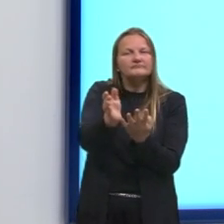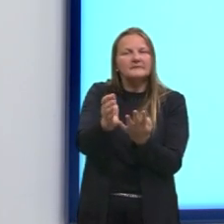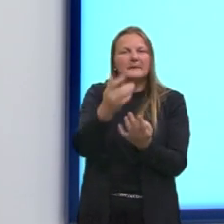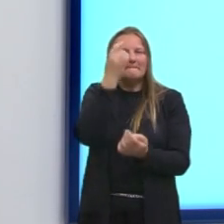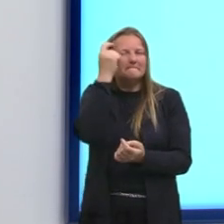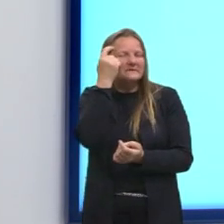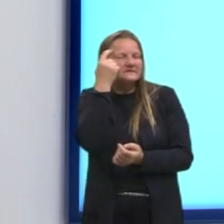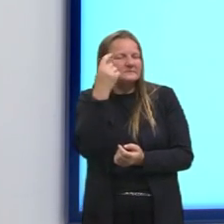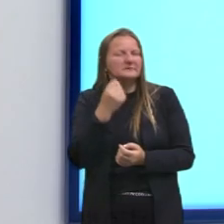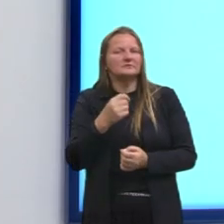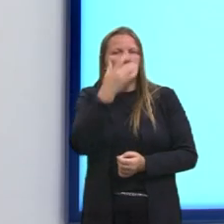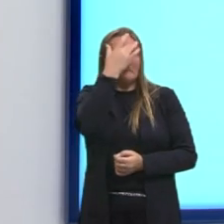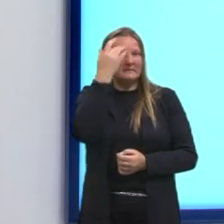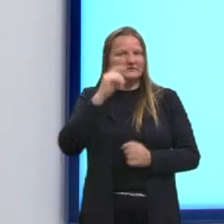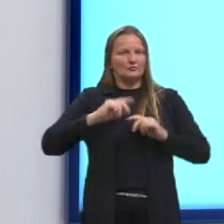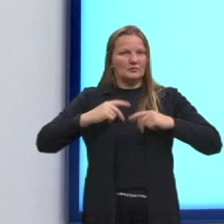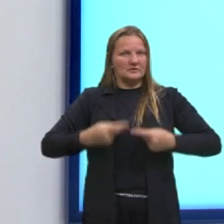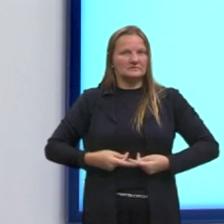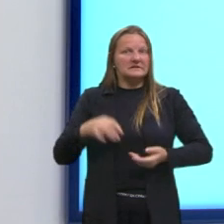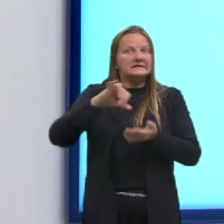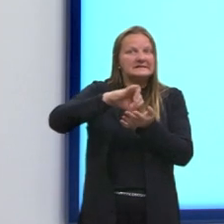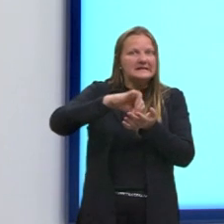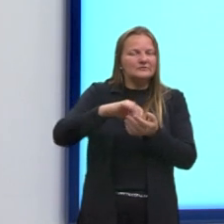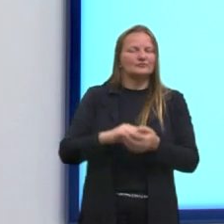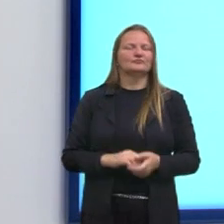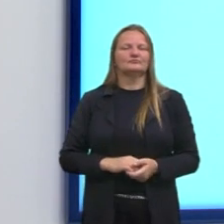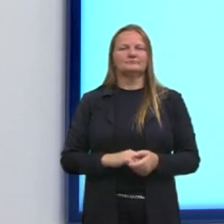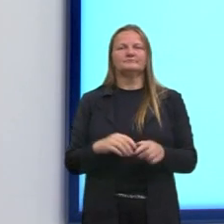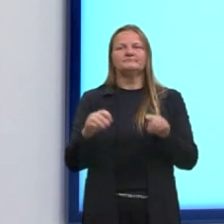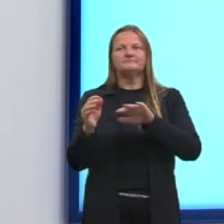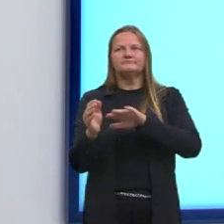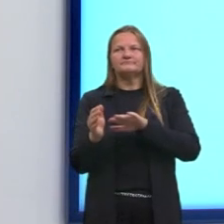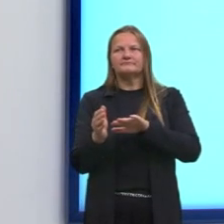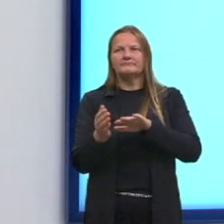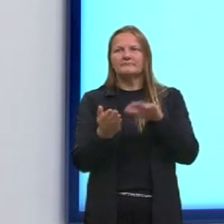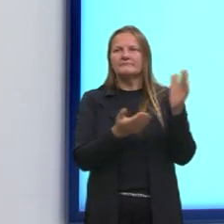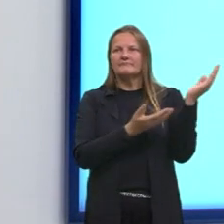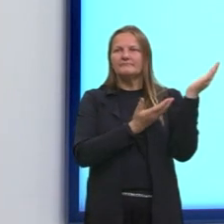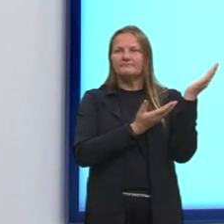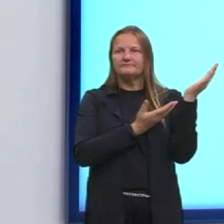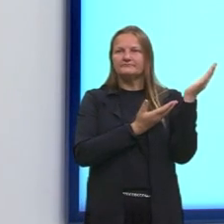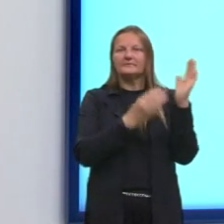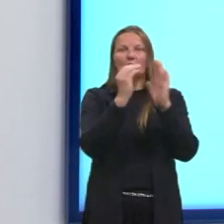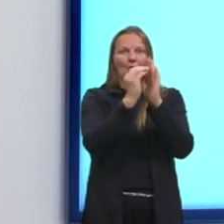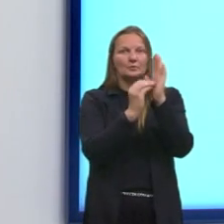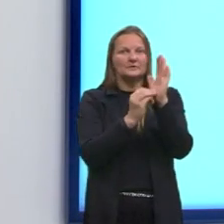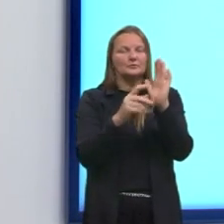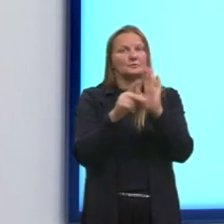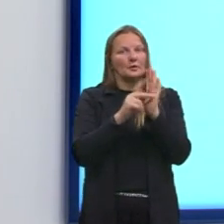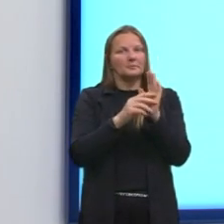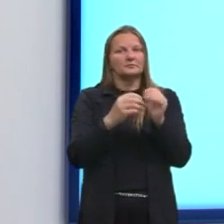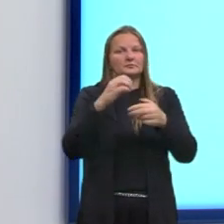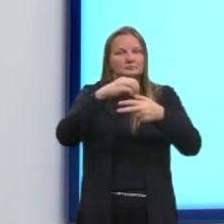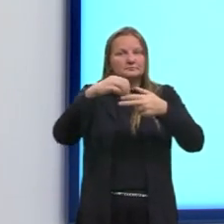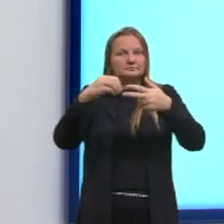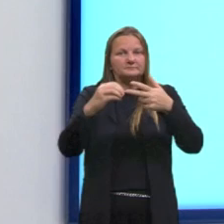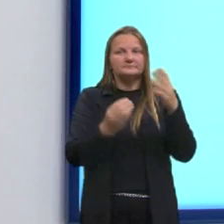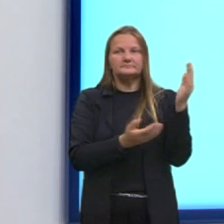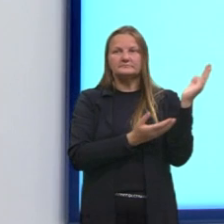como centro. E aí, nessa questão aqui do Enem,